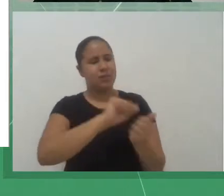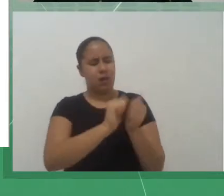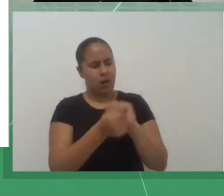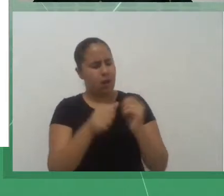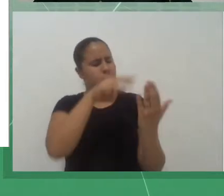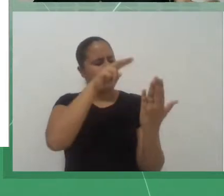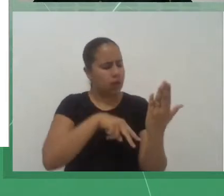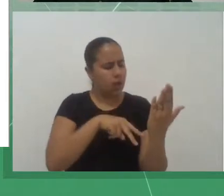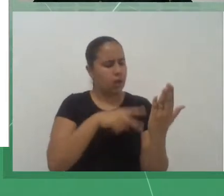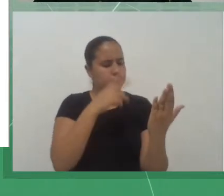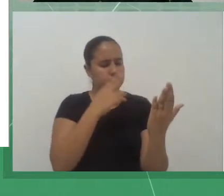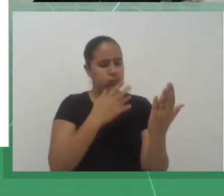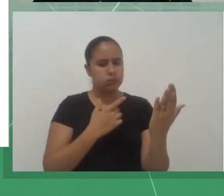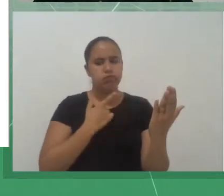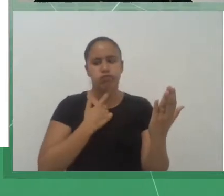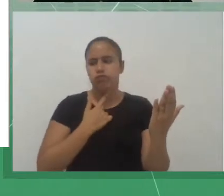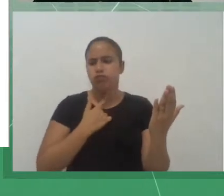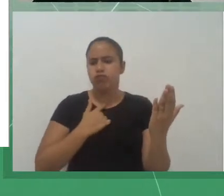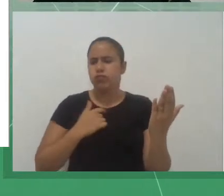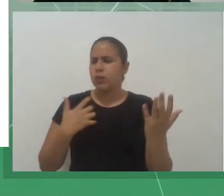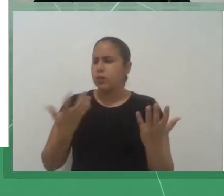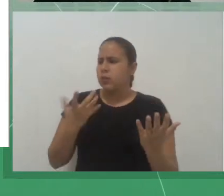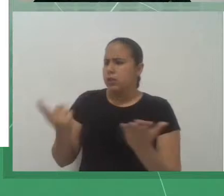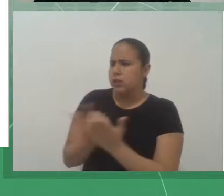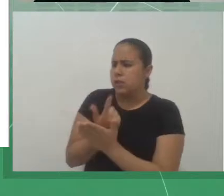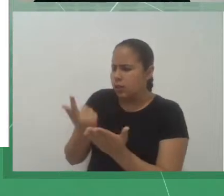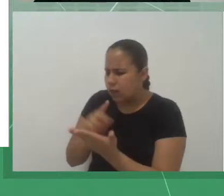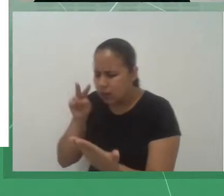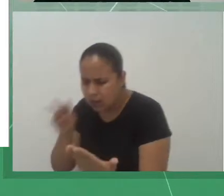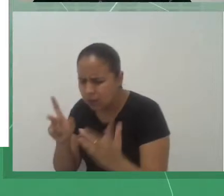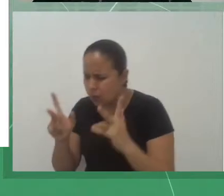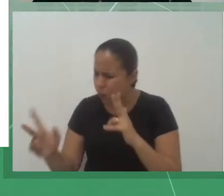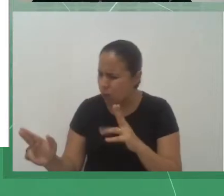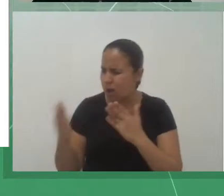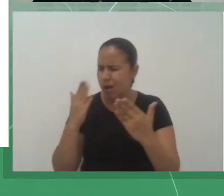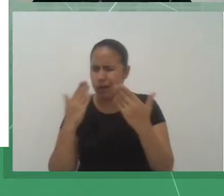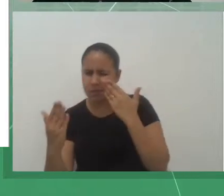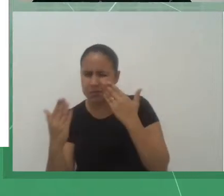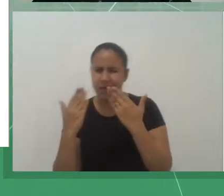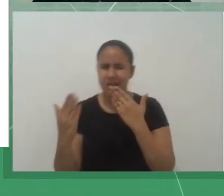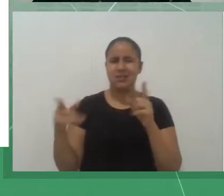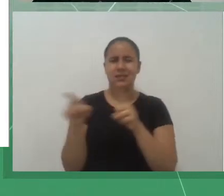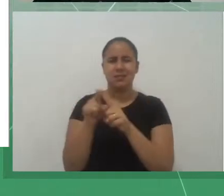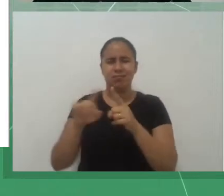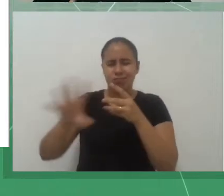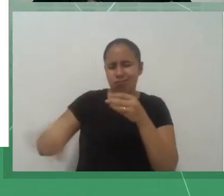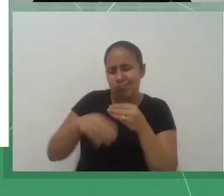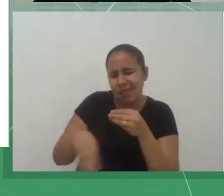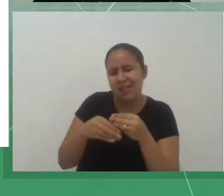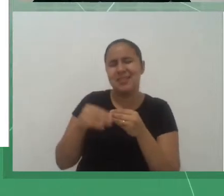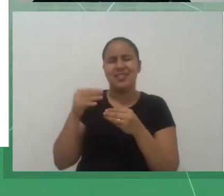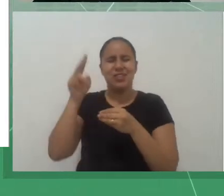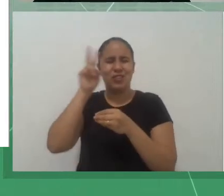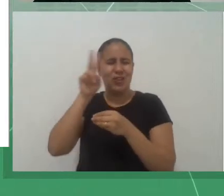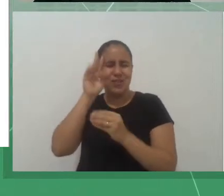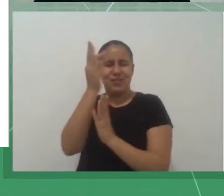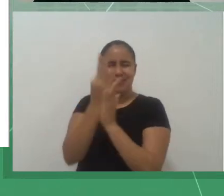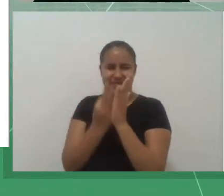aluno a buscar essa interação pela obra principal? Então, seria uma